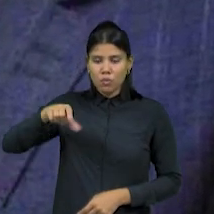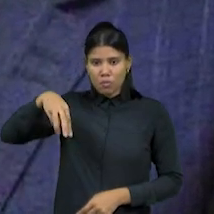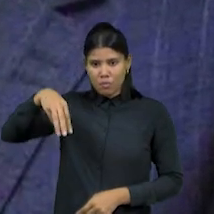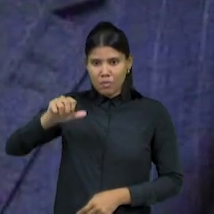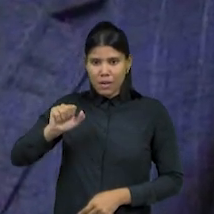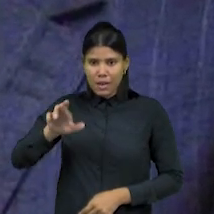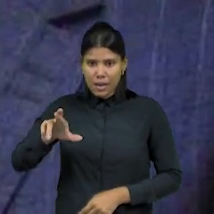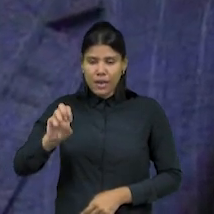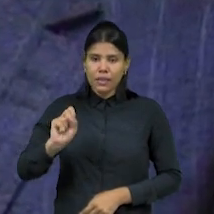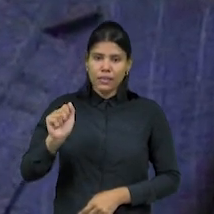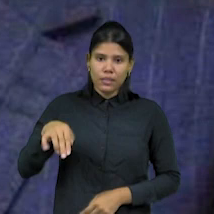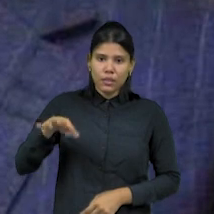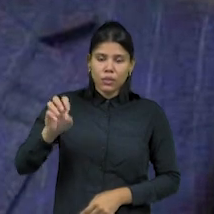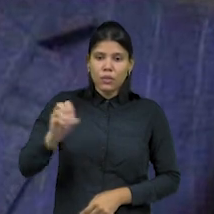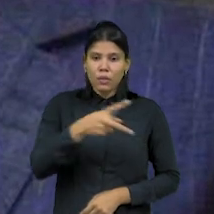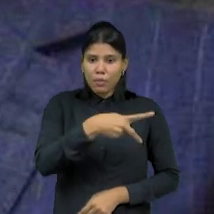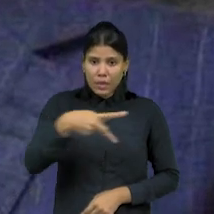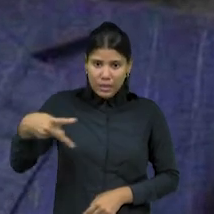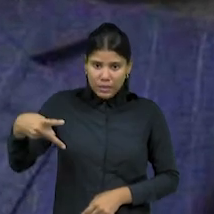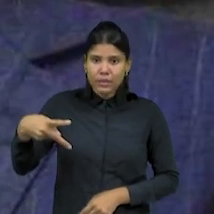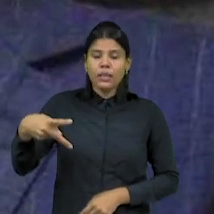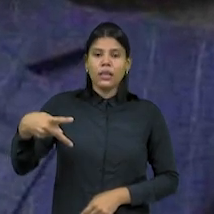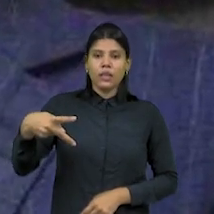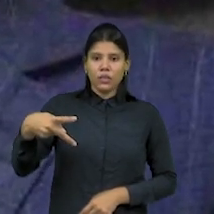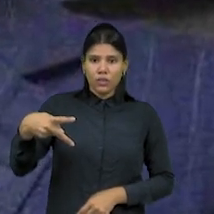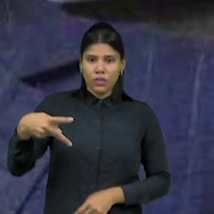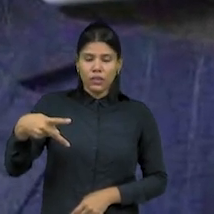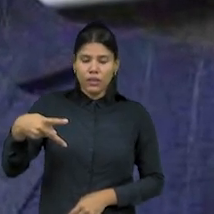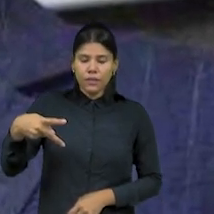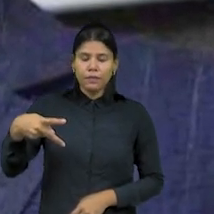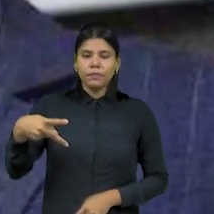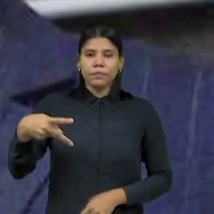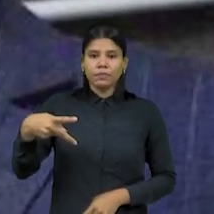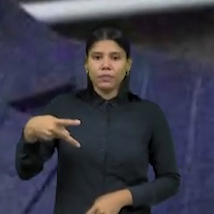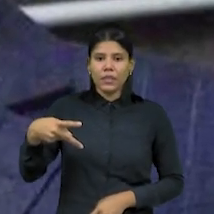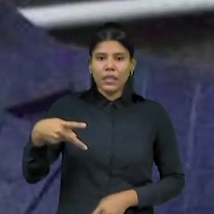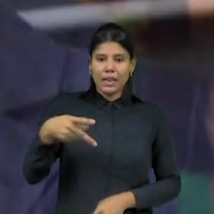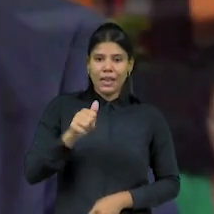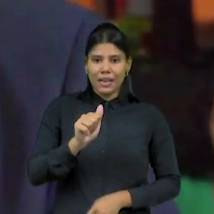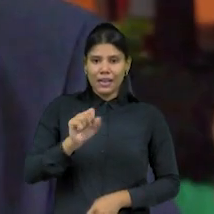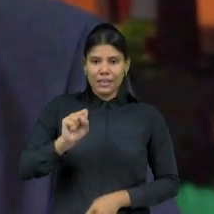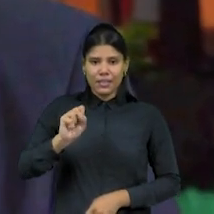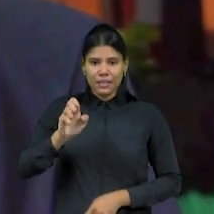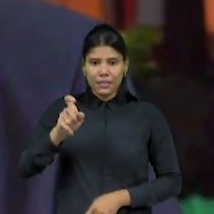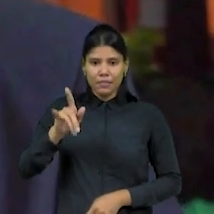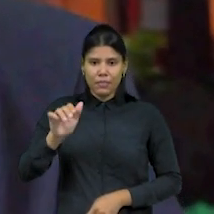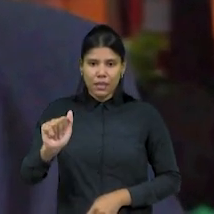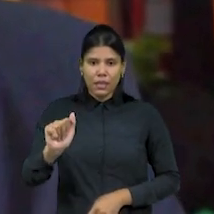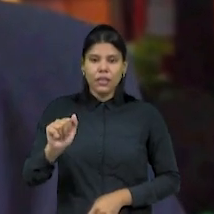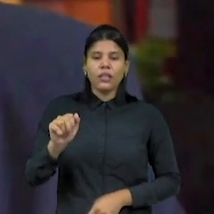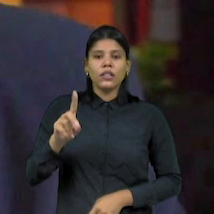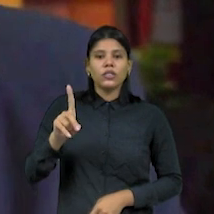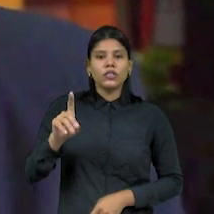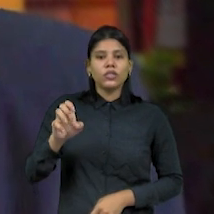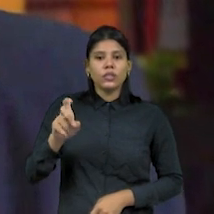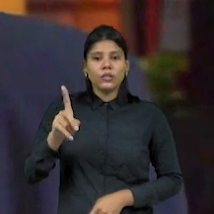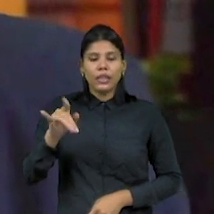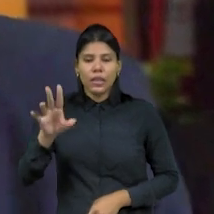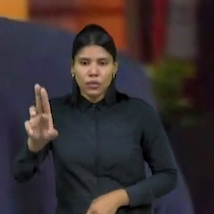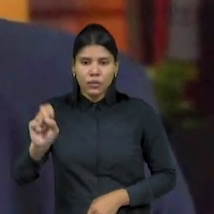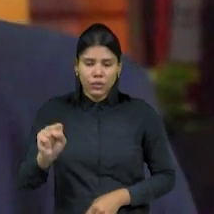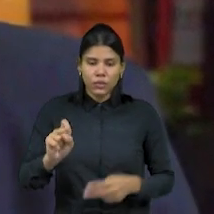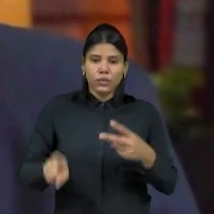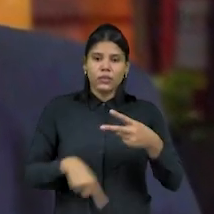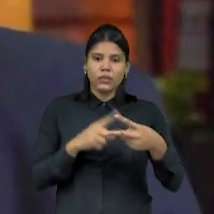da Convenção Nacional de Igrejas e Ministros das Assembleias de Deus no Brasil, e Arilton Moura, assessor de